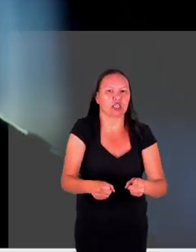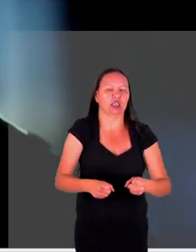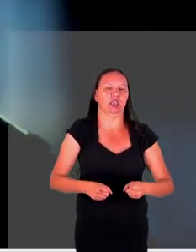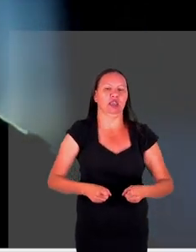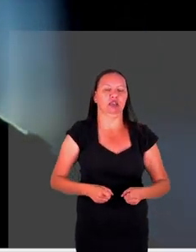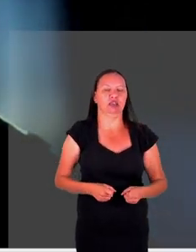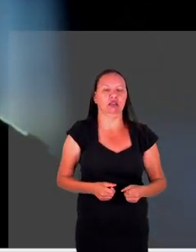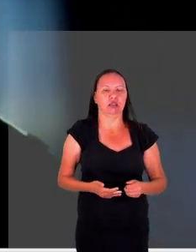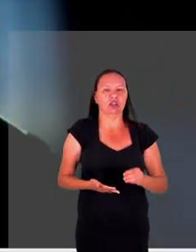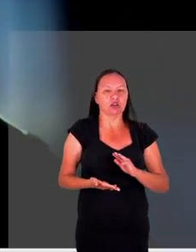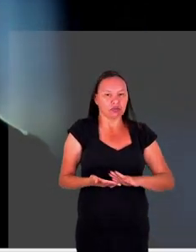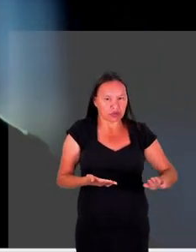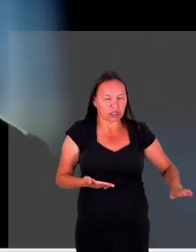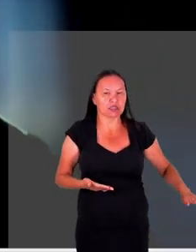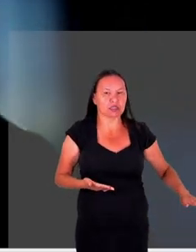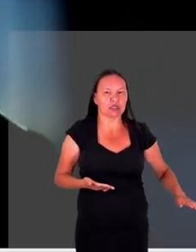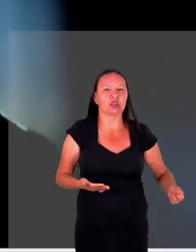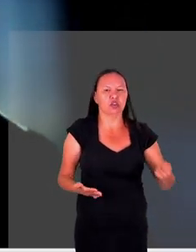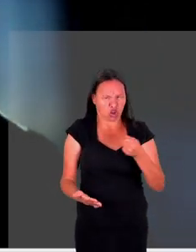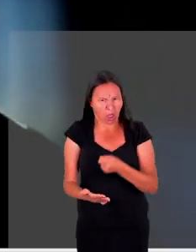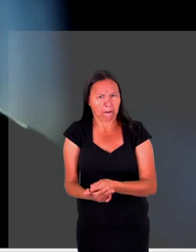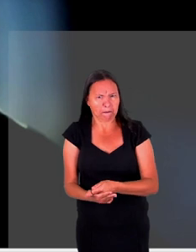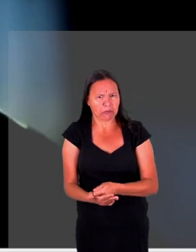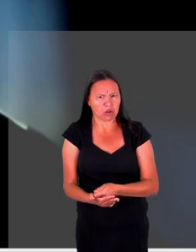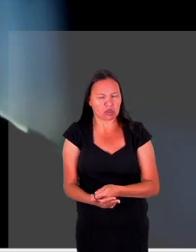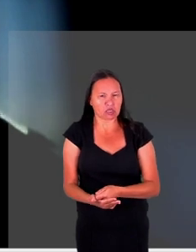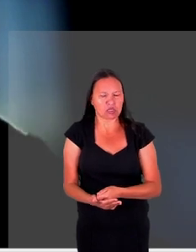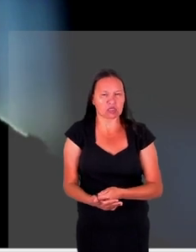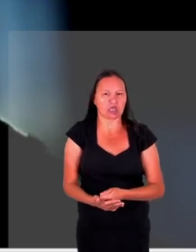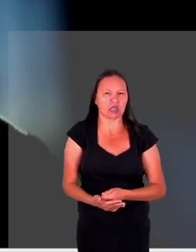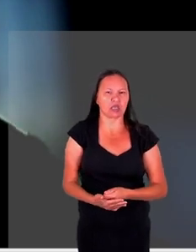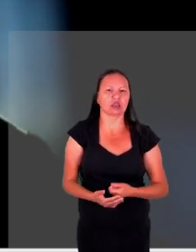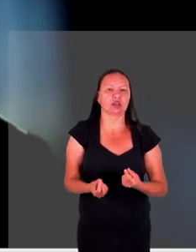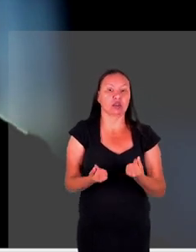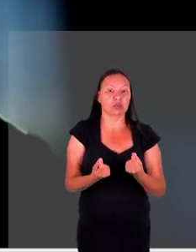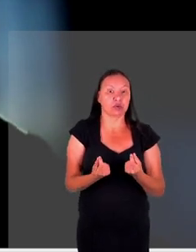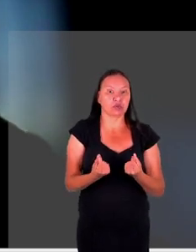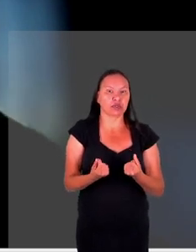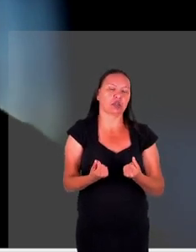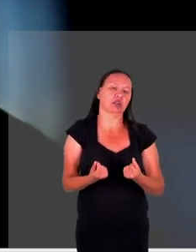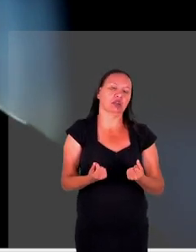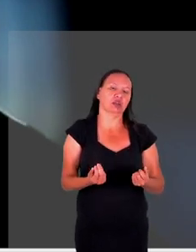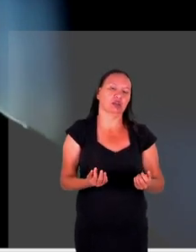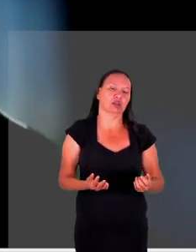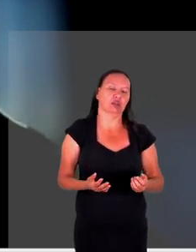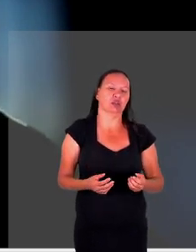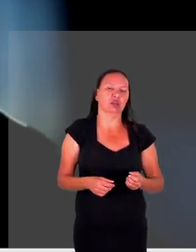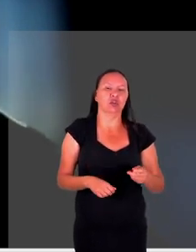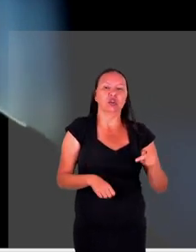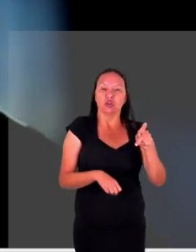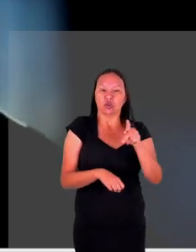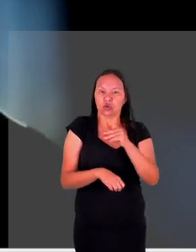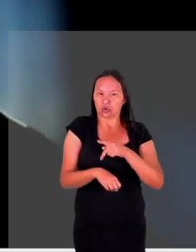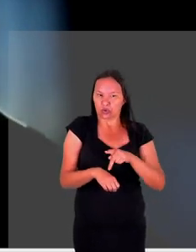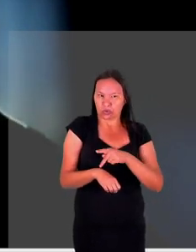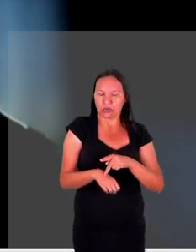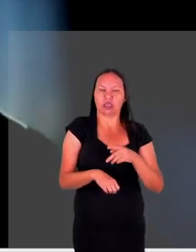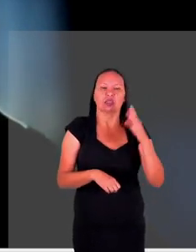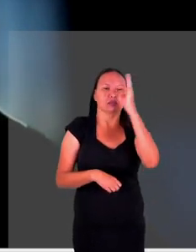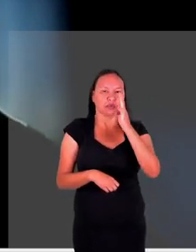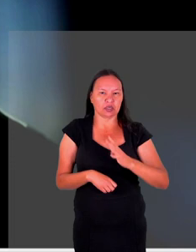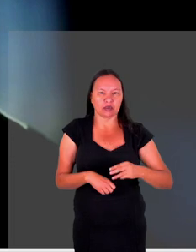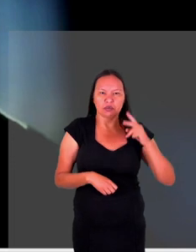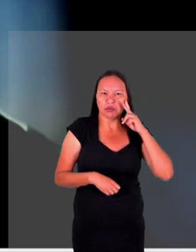processados quando voltaram para Reino Unido perdem benefícios os veteranos americanos e no Brasil a gente vai ter que ver se